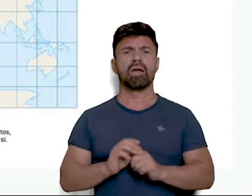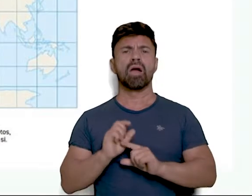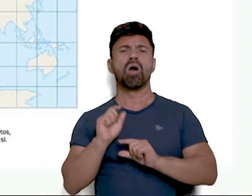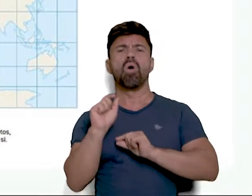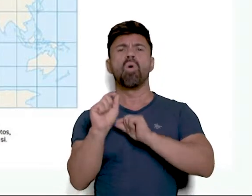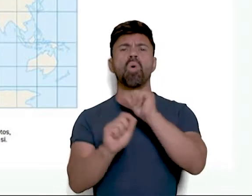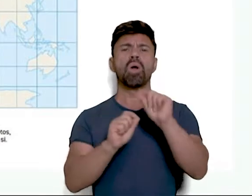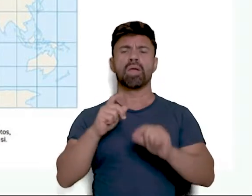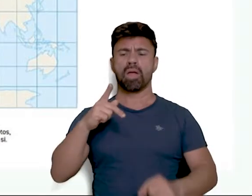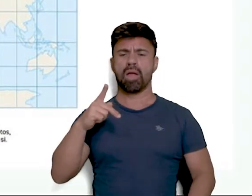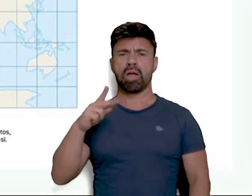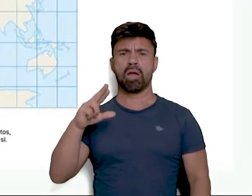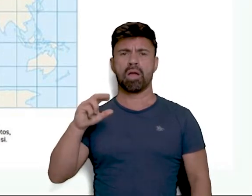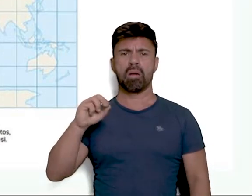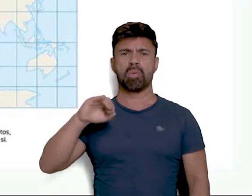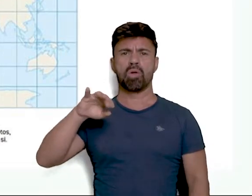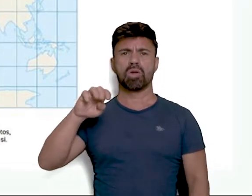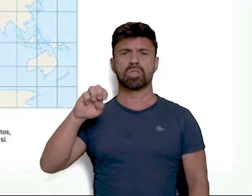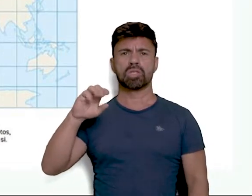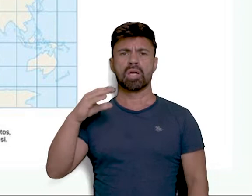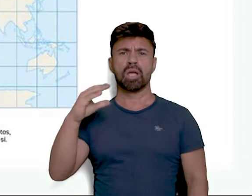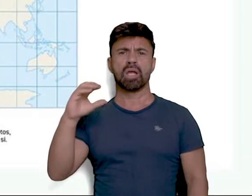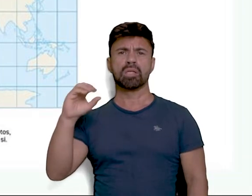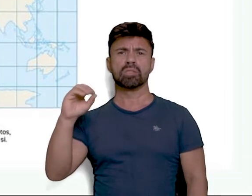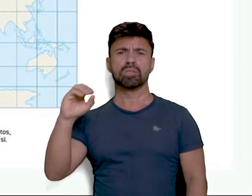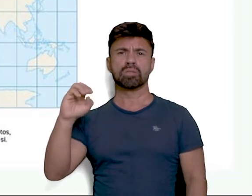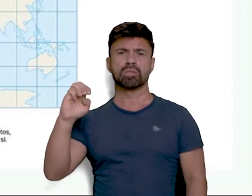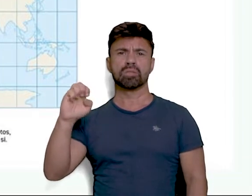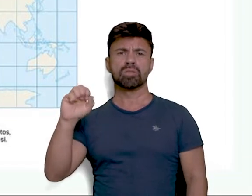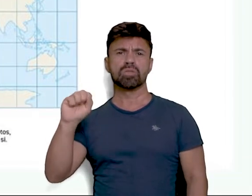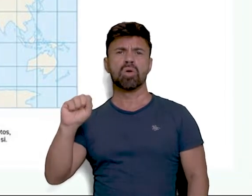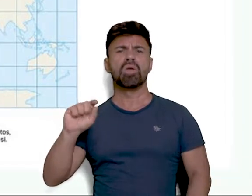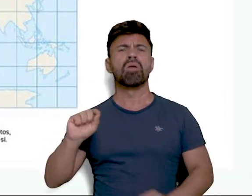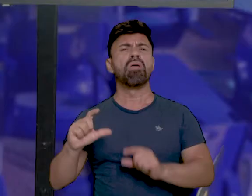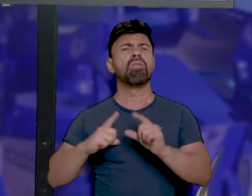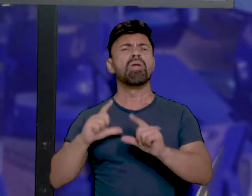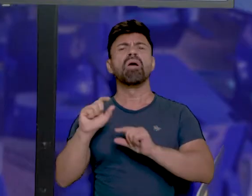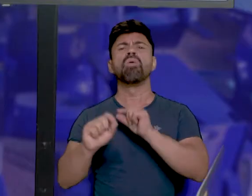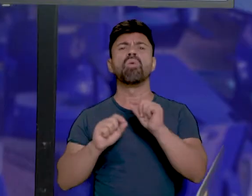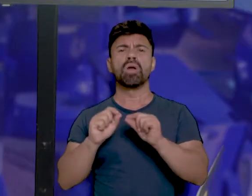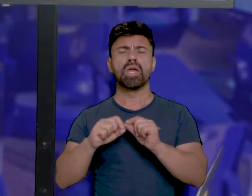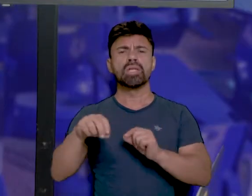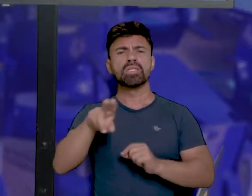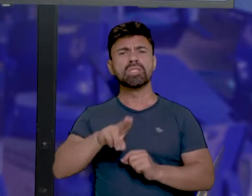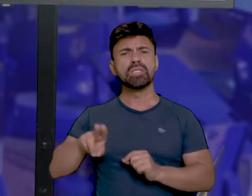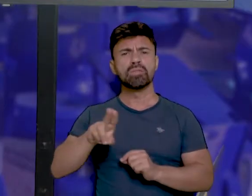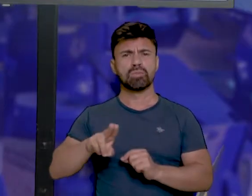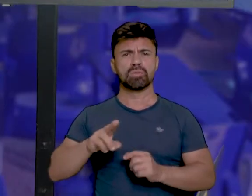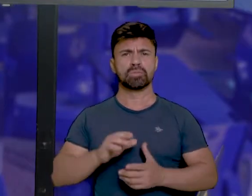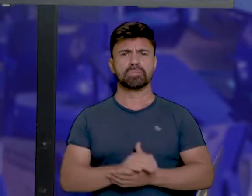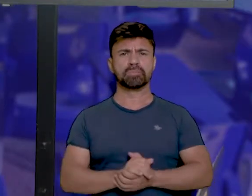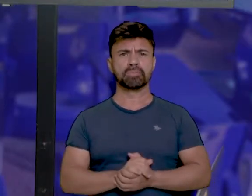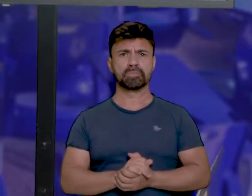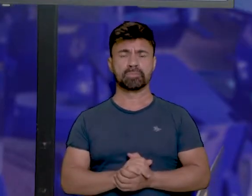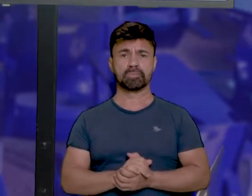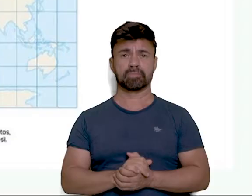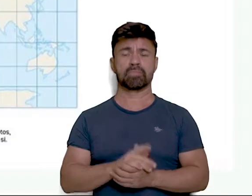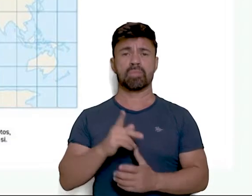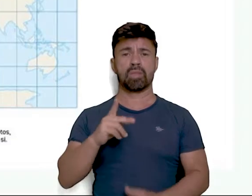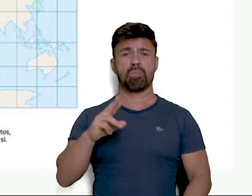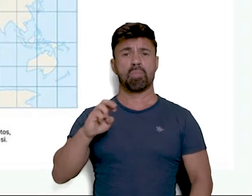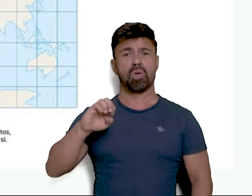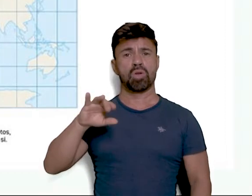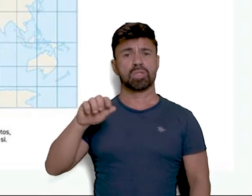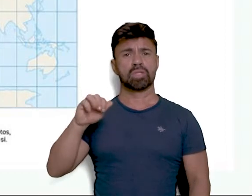uma projeção? Vamos ver os tipos de projeções que existem e são utilizadas atualmente. O que é uma projeção?